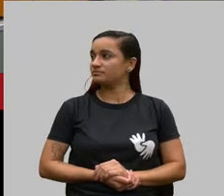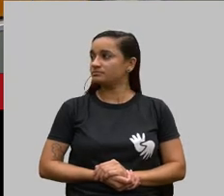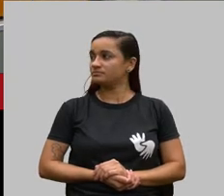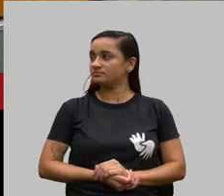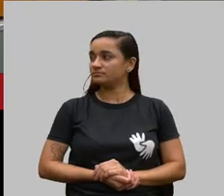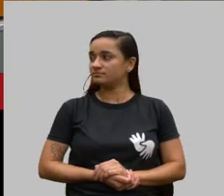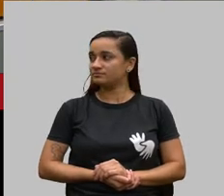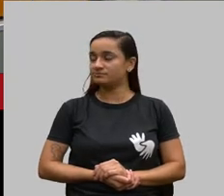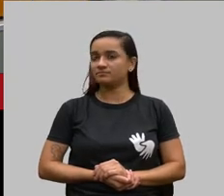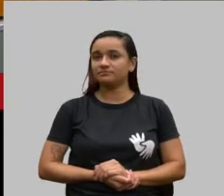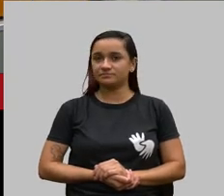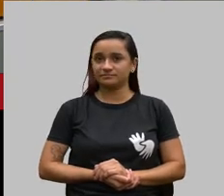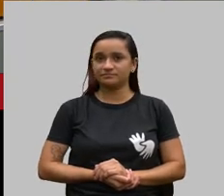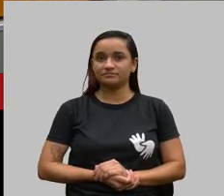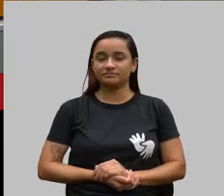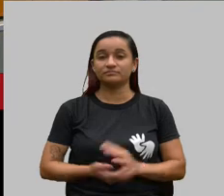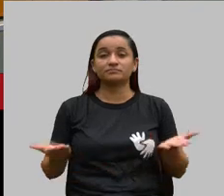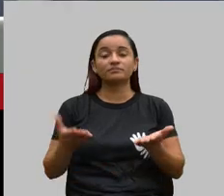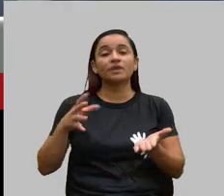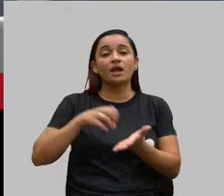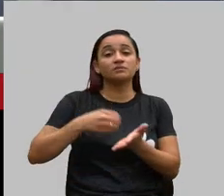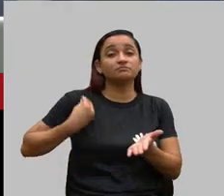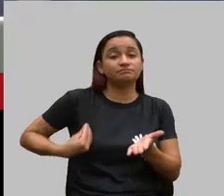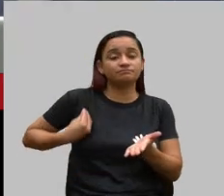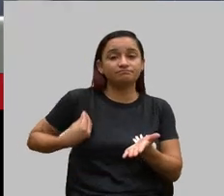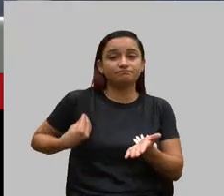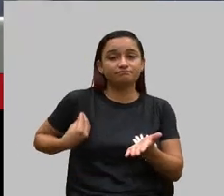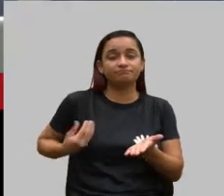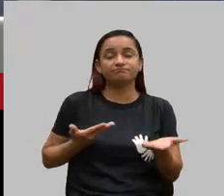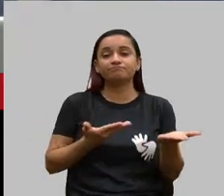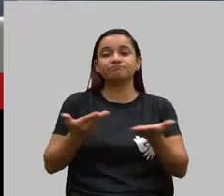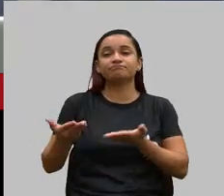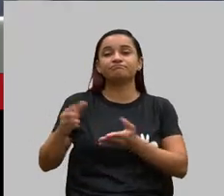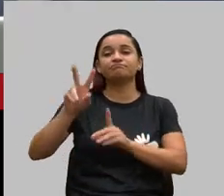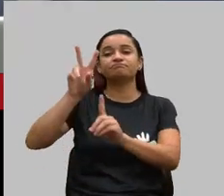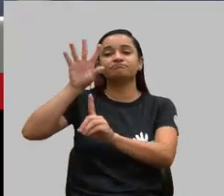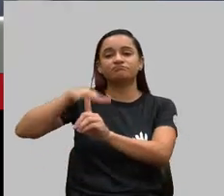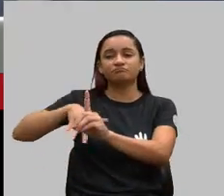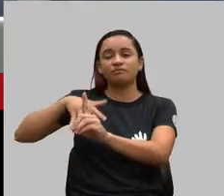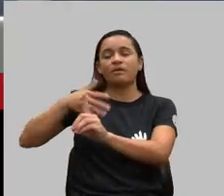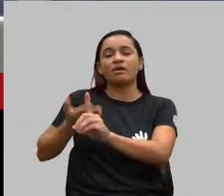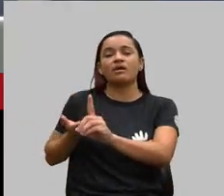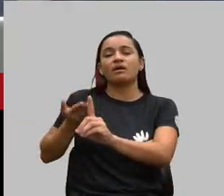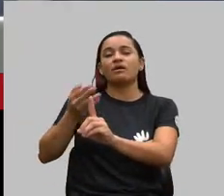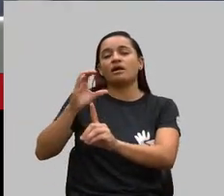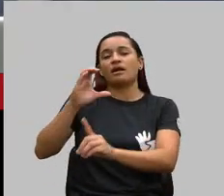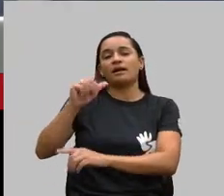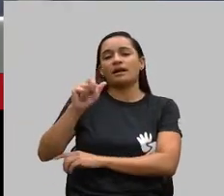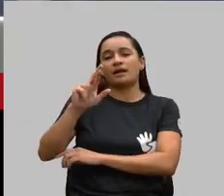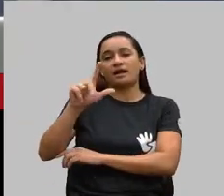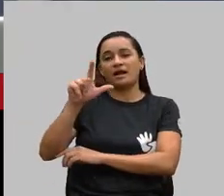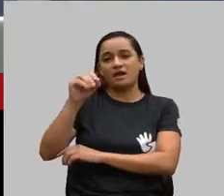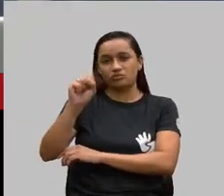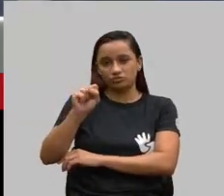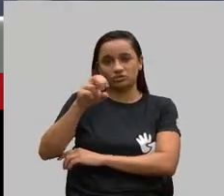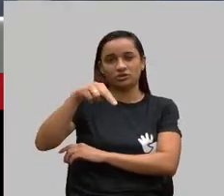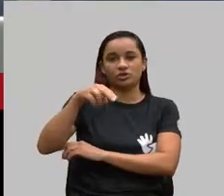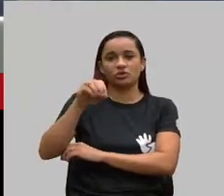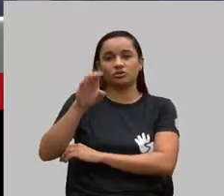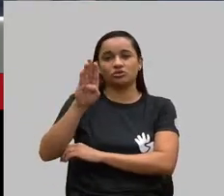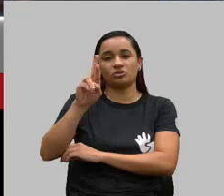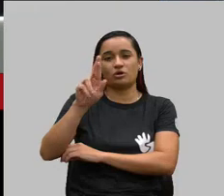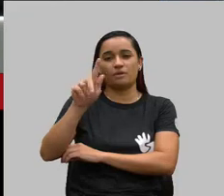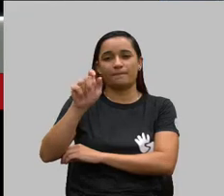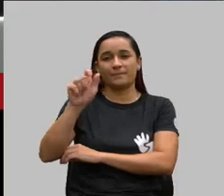Para registro de presença, gostaria de citar o nome de Carlos Magno de Melo Nóbrega, fundador da